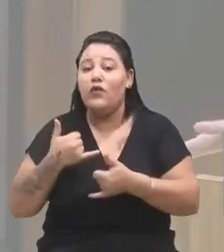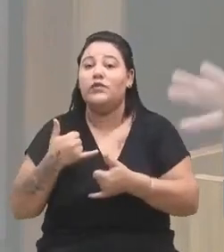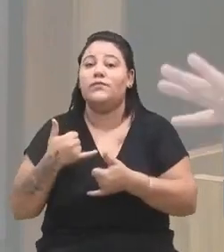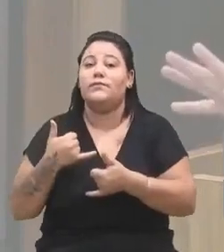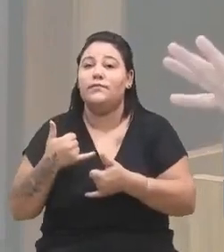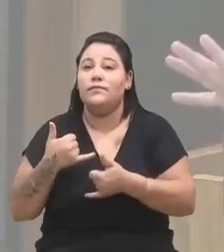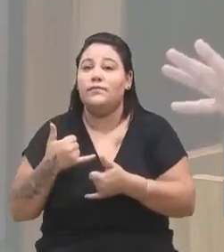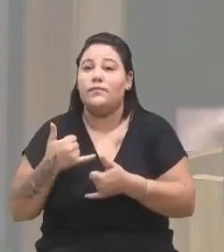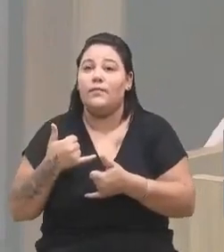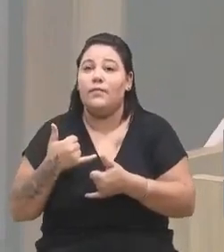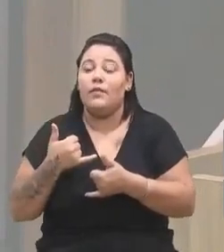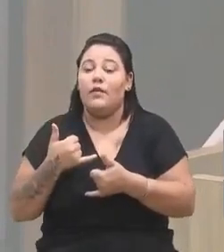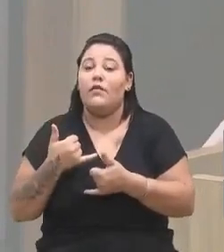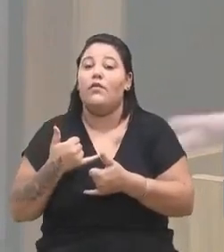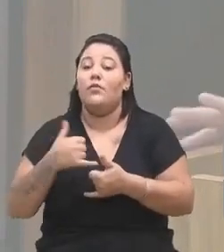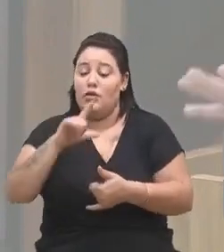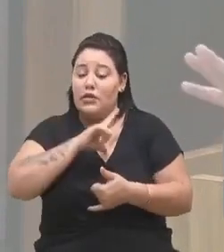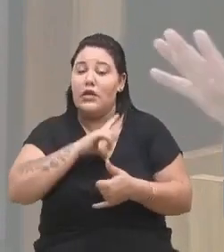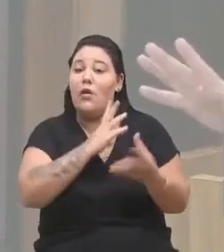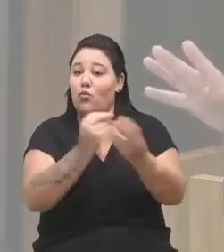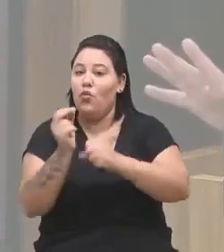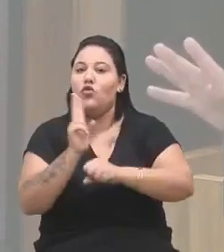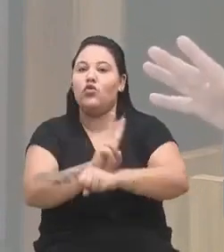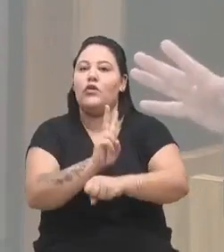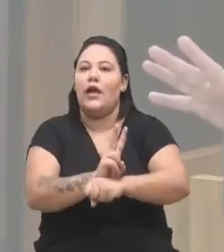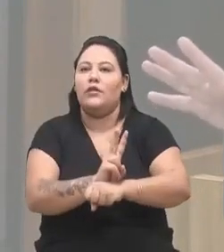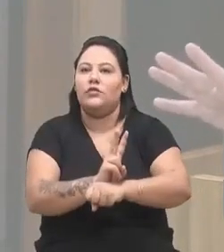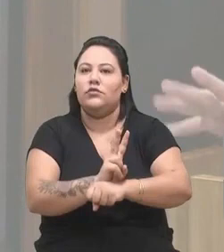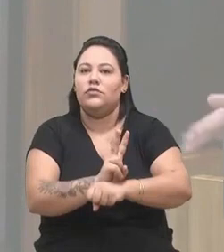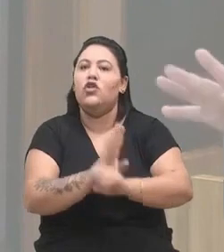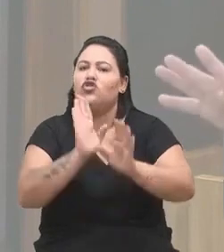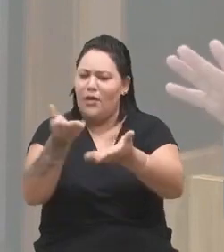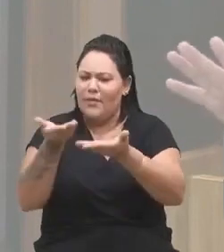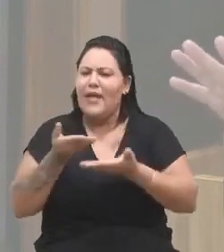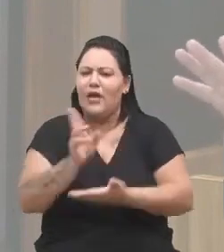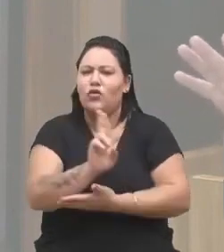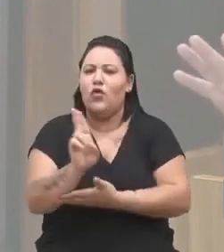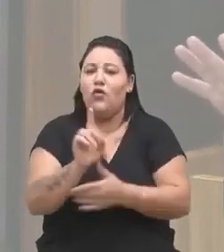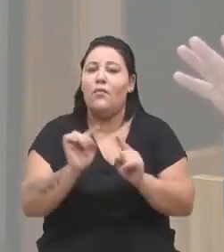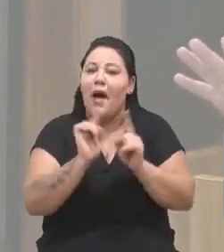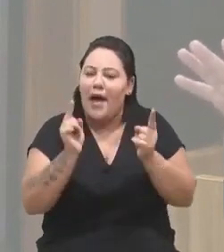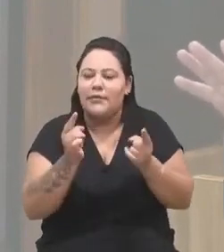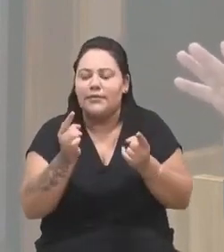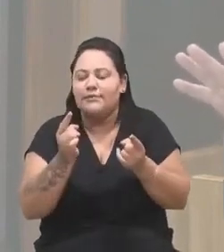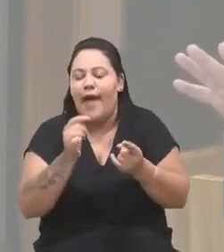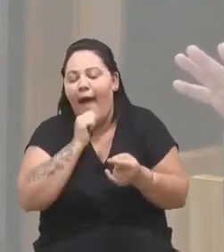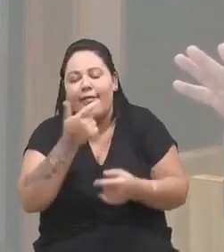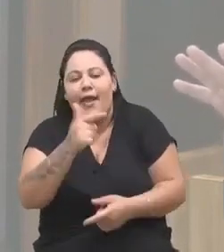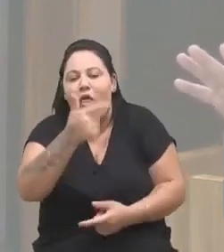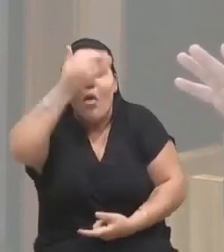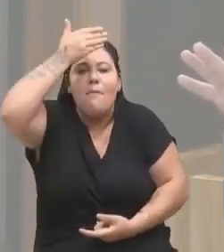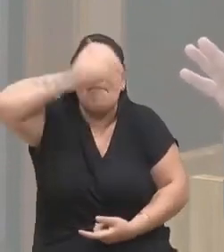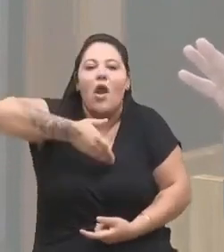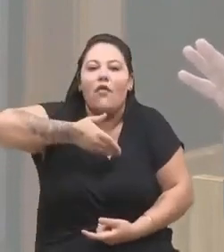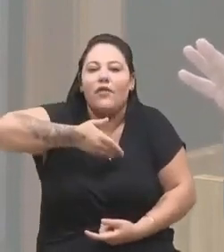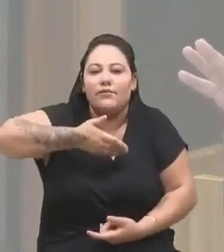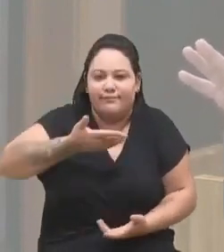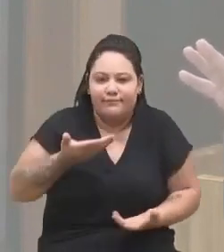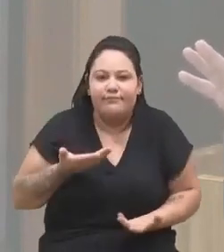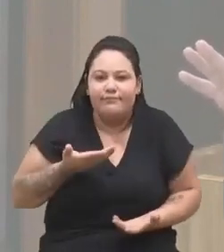Então, assim, vamos ter muita cautela. Já deram até nome, mas como a gente não tem prova documental ainda, é, vereador Bressan?